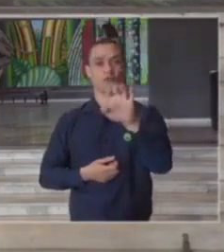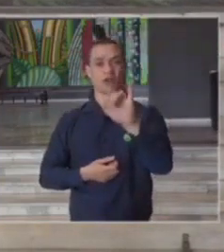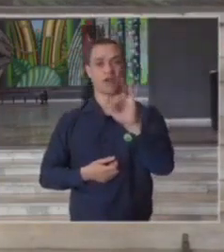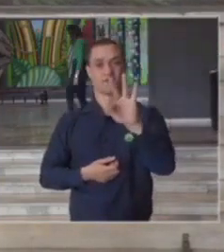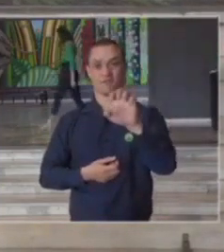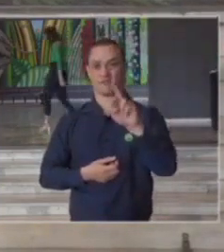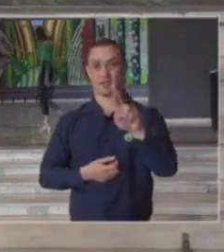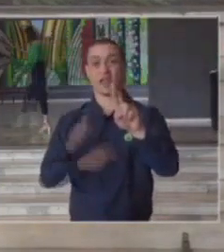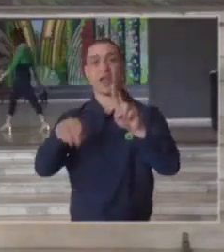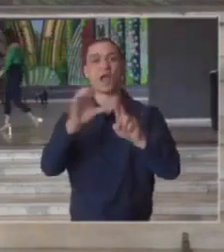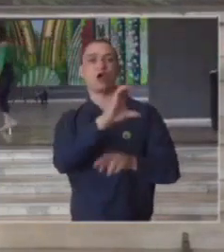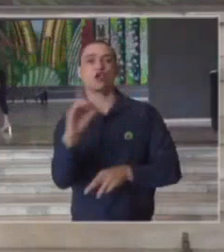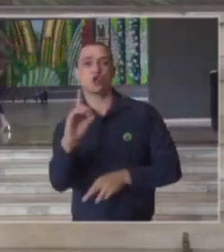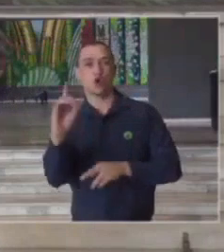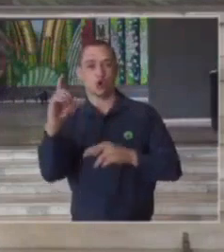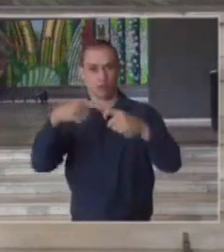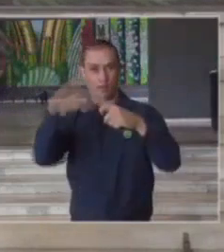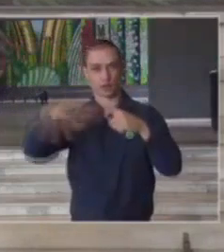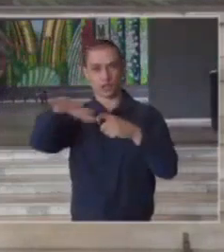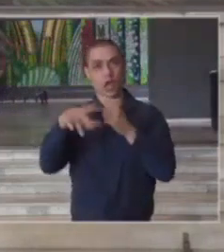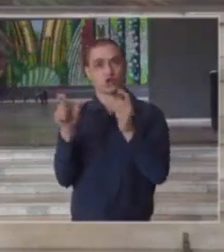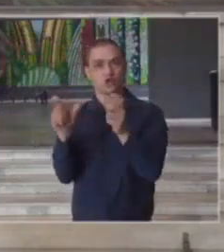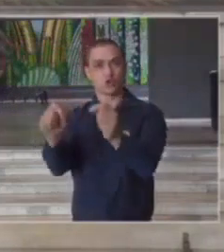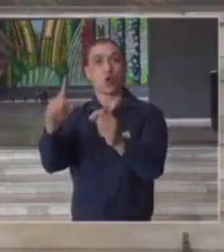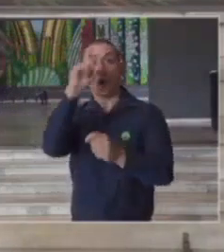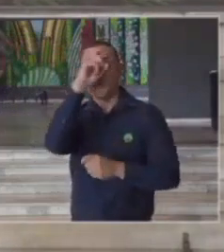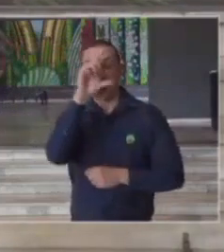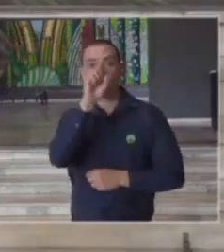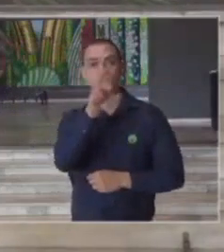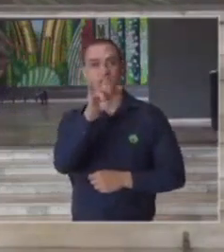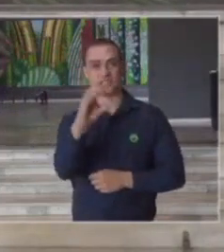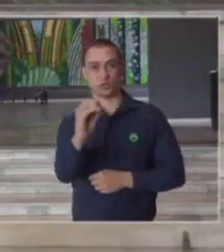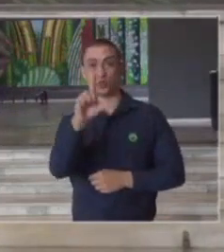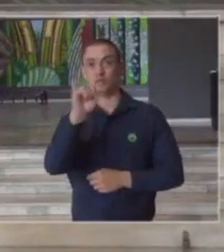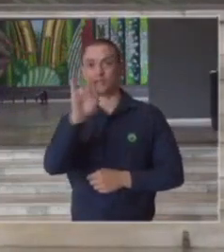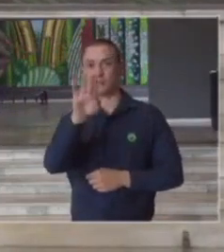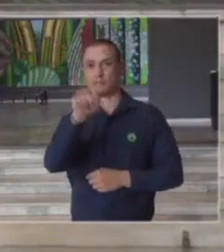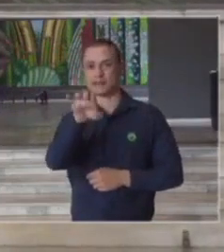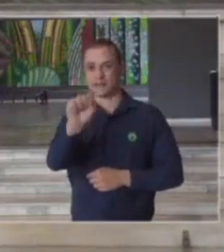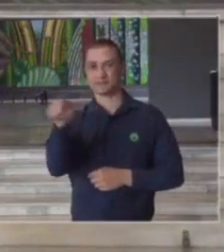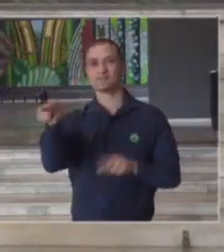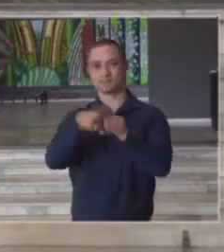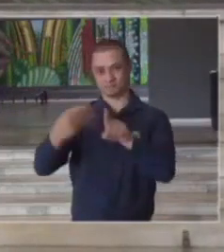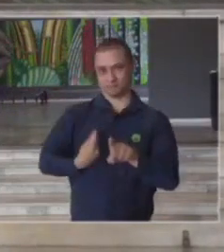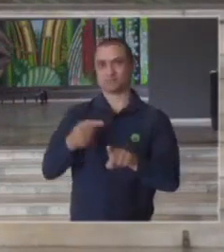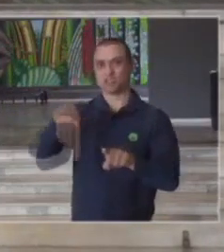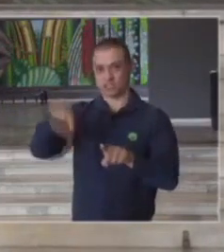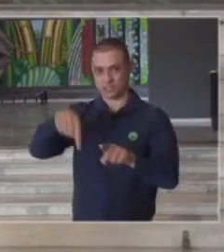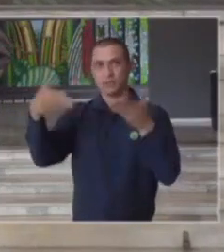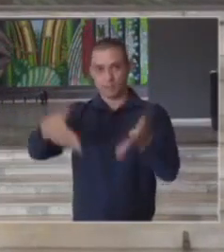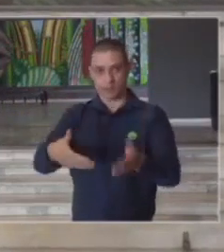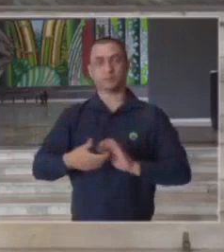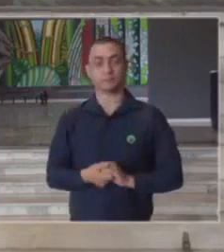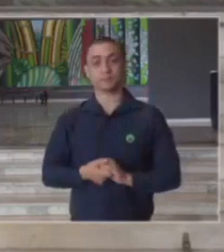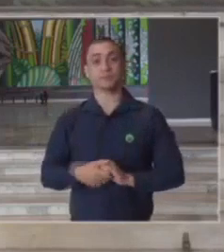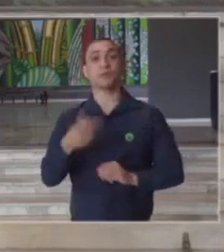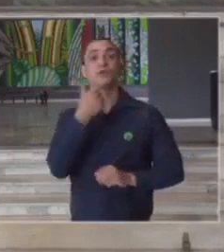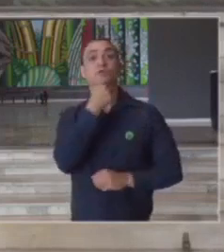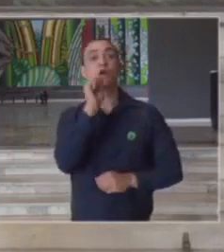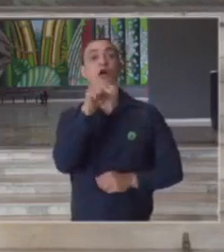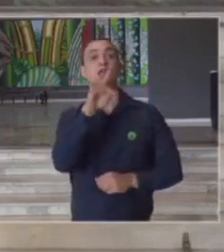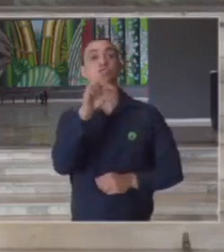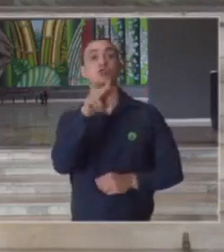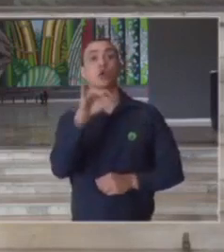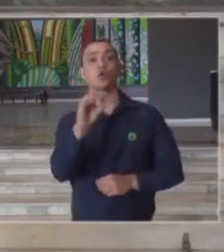médico de oncologia do Ciro Libanês que está aqui conosco participando também o Antônio José